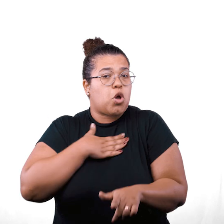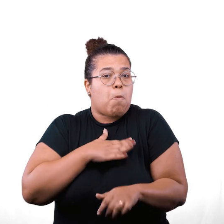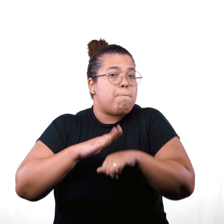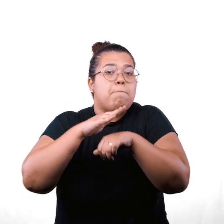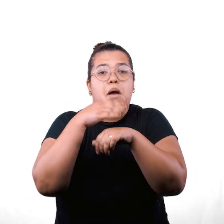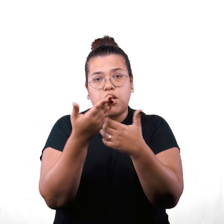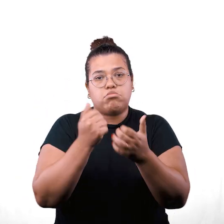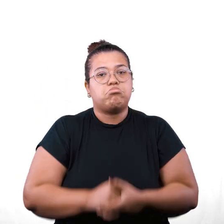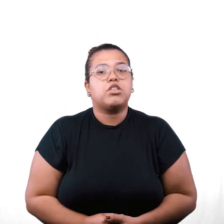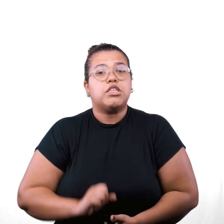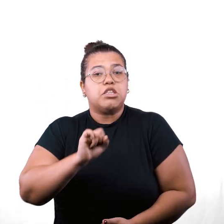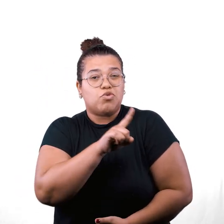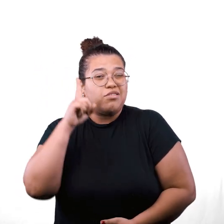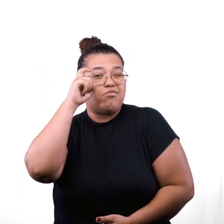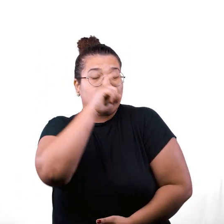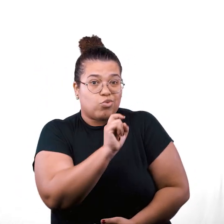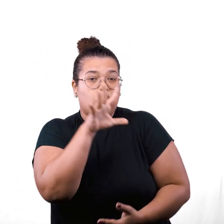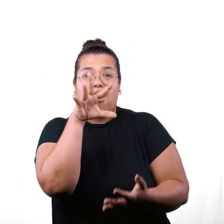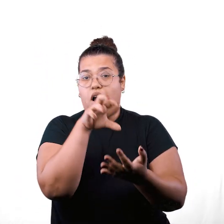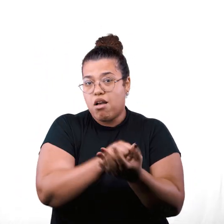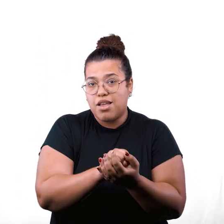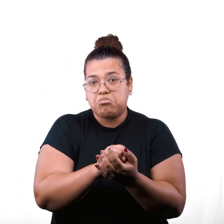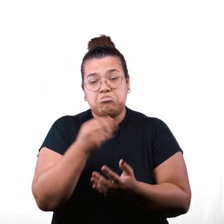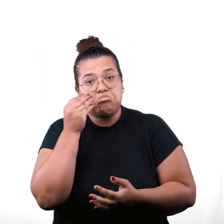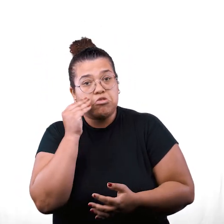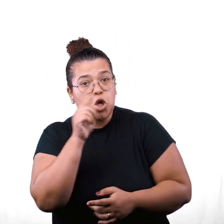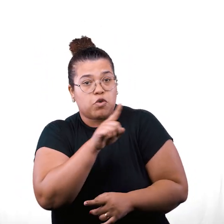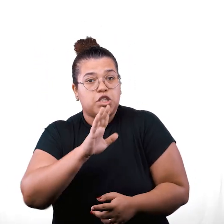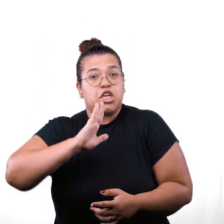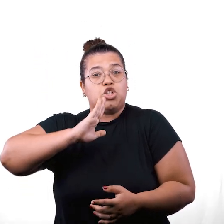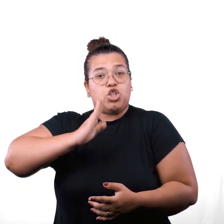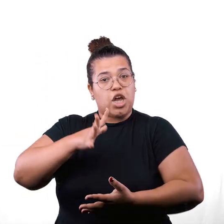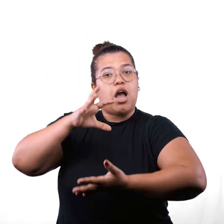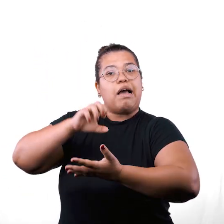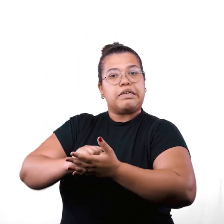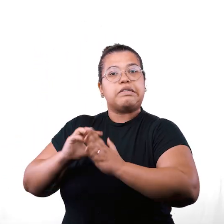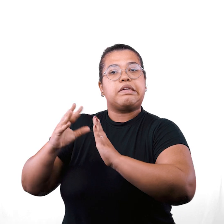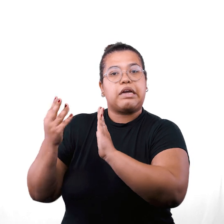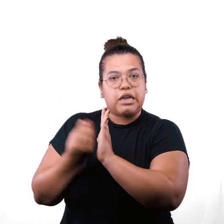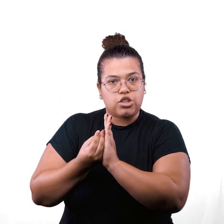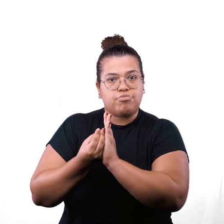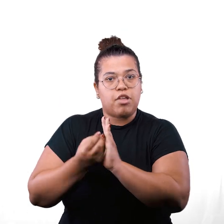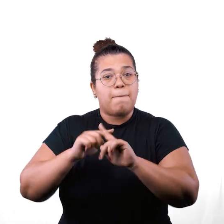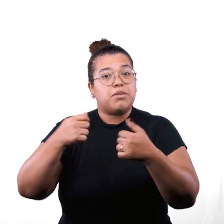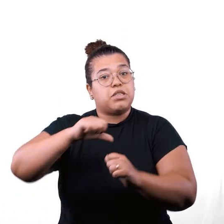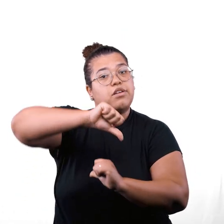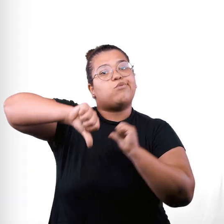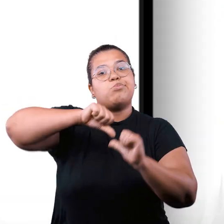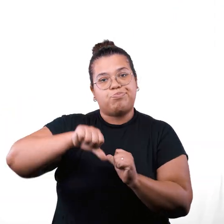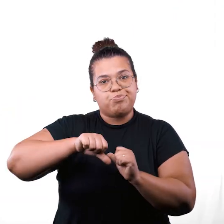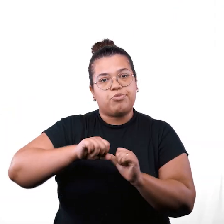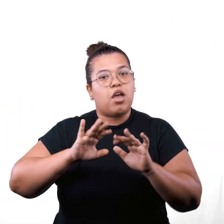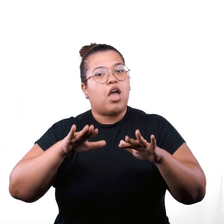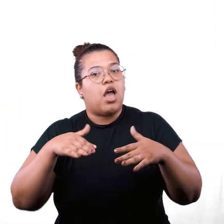mais se adequar ao seu perfil. Caso tenha dificuldades em realizar o cadastro, é possível que seu registro já exista na nossa base de dados, mas precise